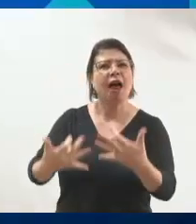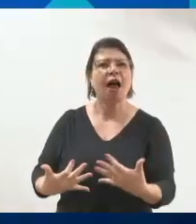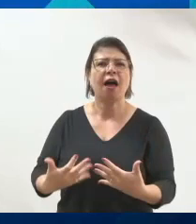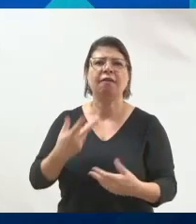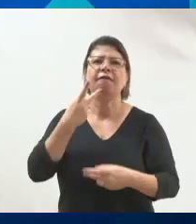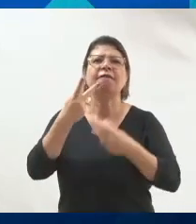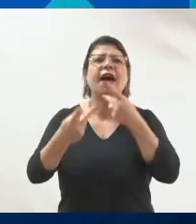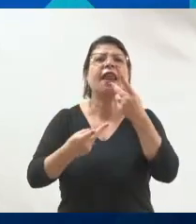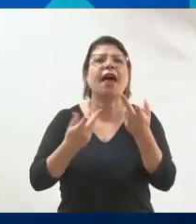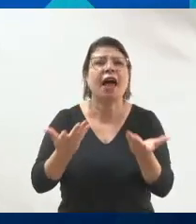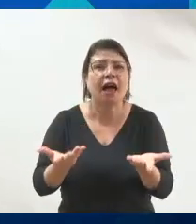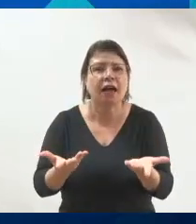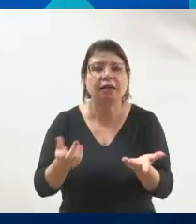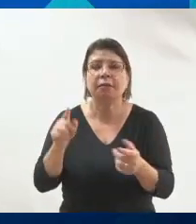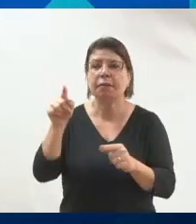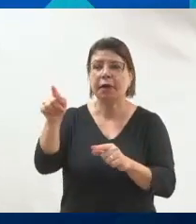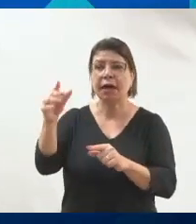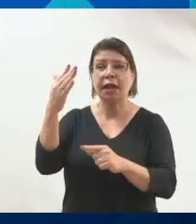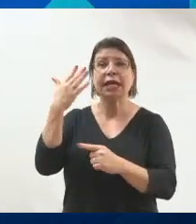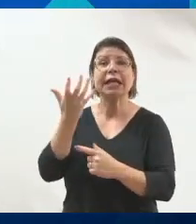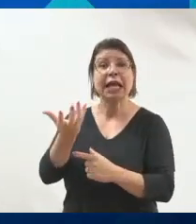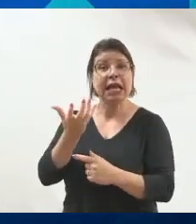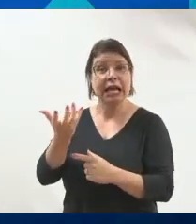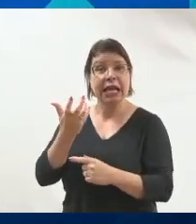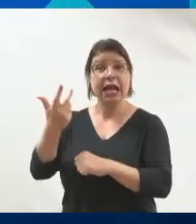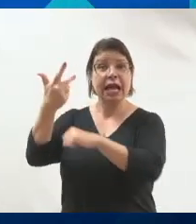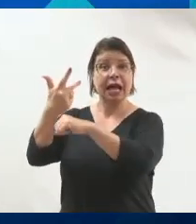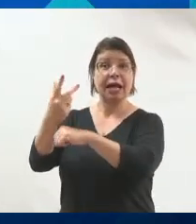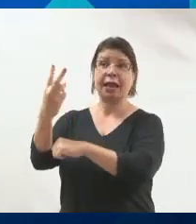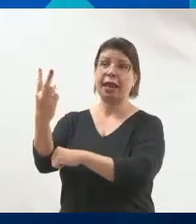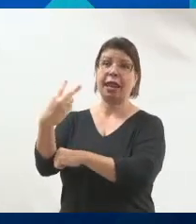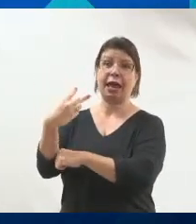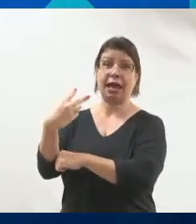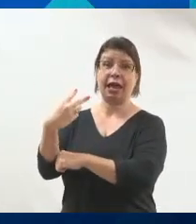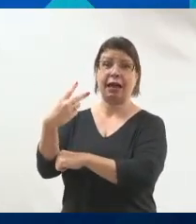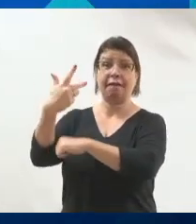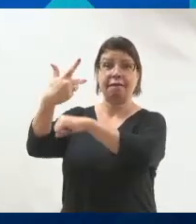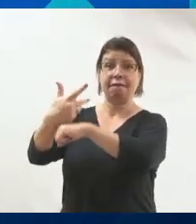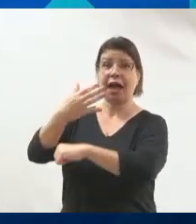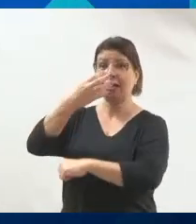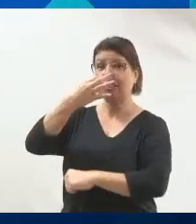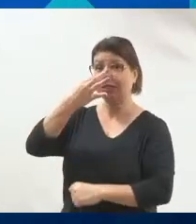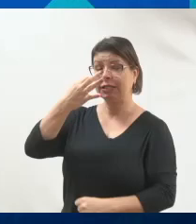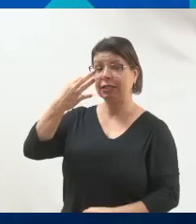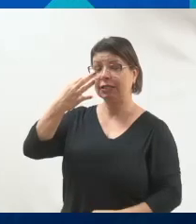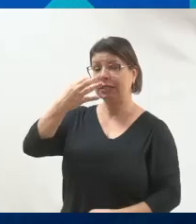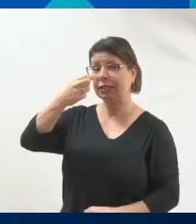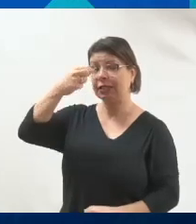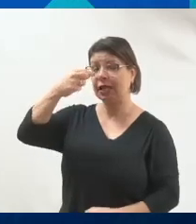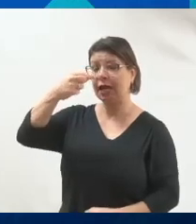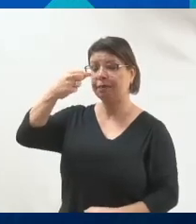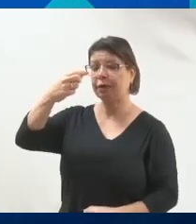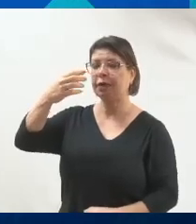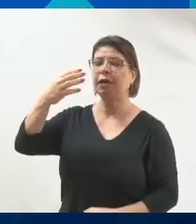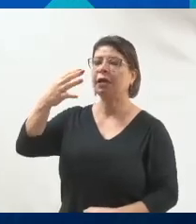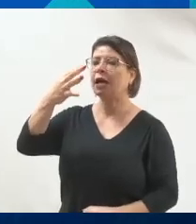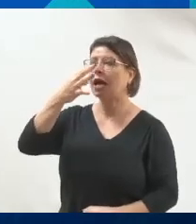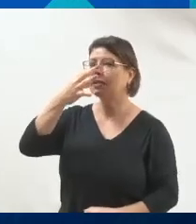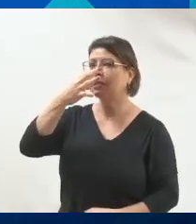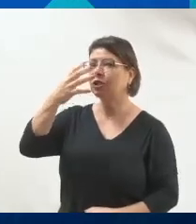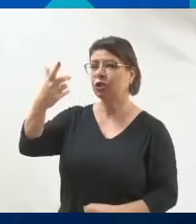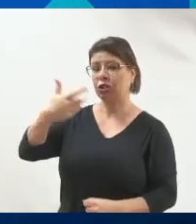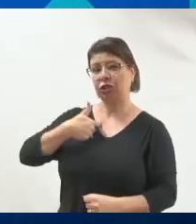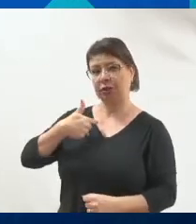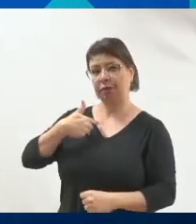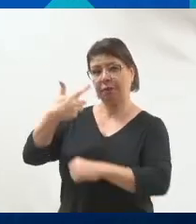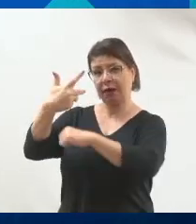entende que ela pode simplesmente passar o seu vídeo para cima, fechar aquele aplicativo, fechar a aba e parar de te